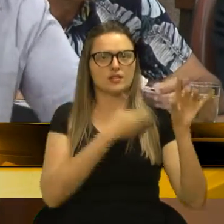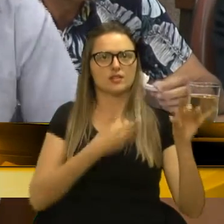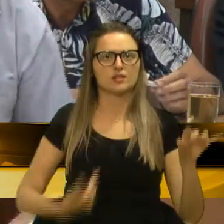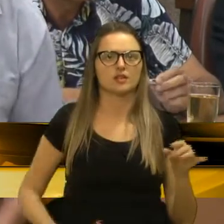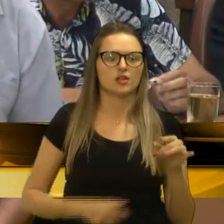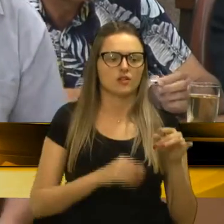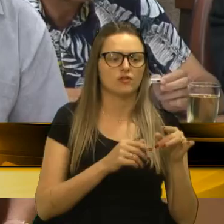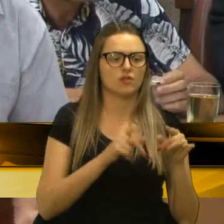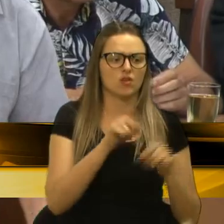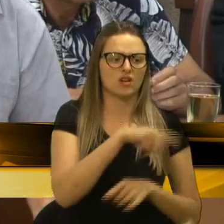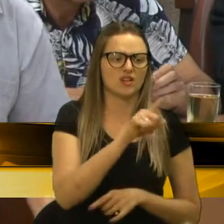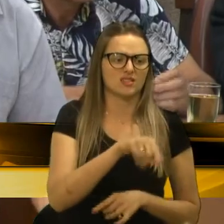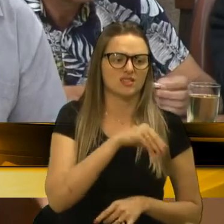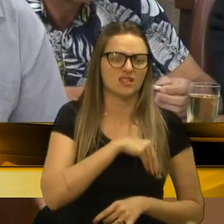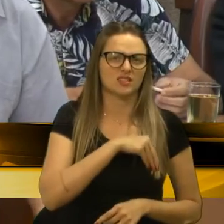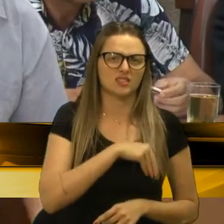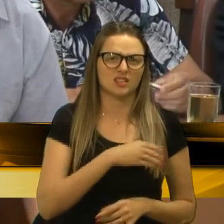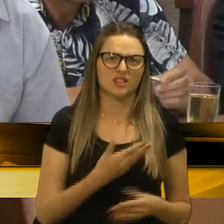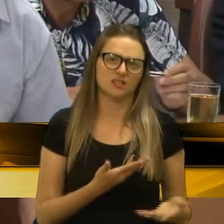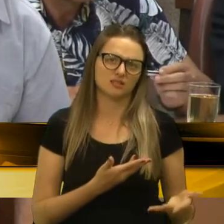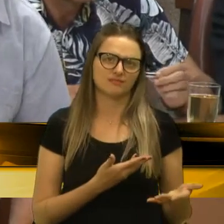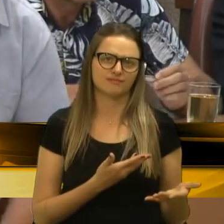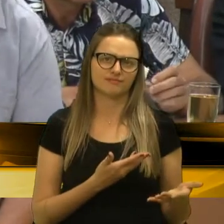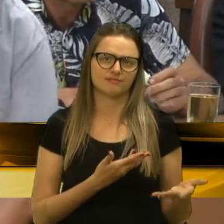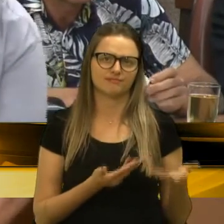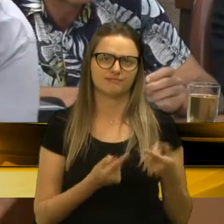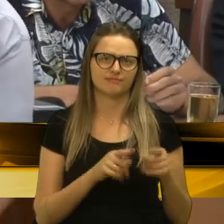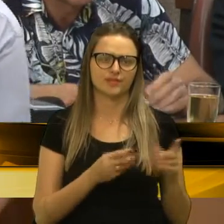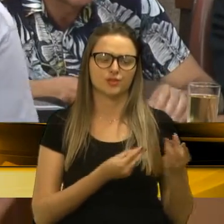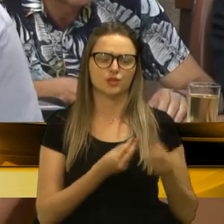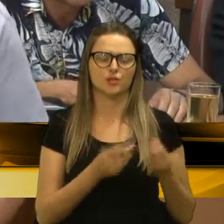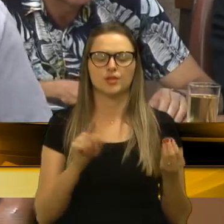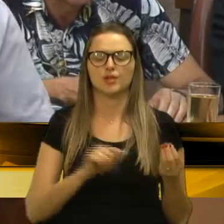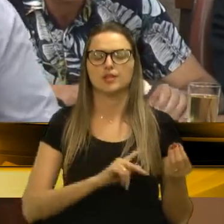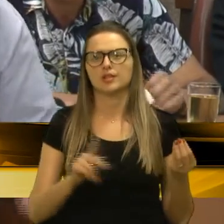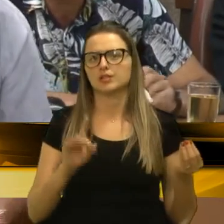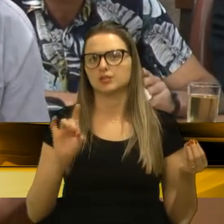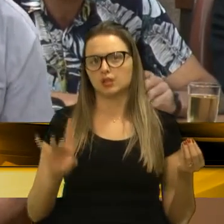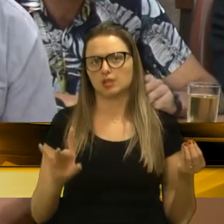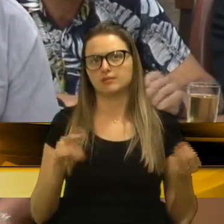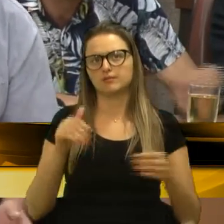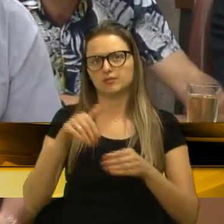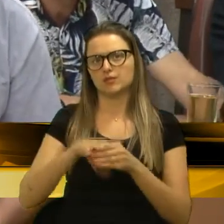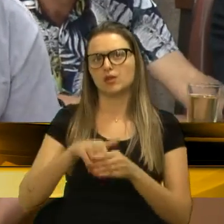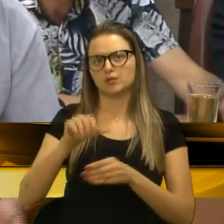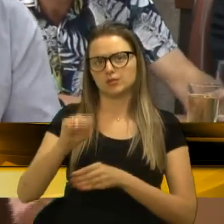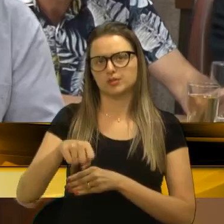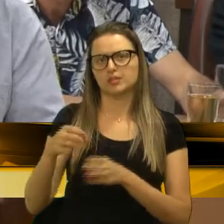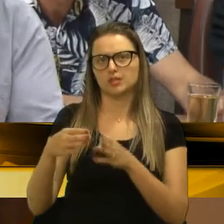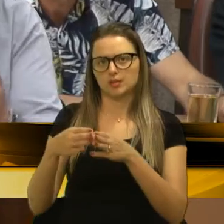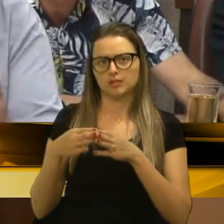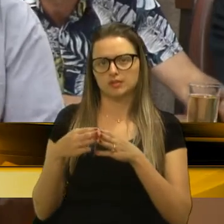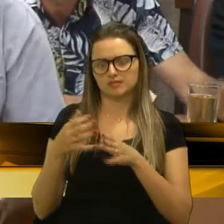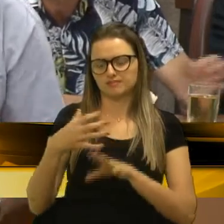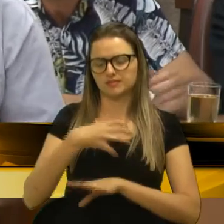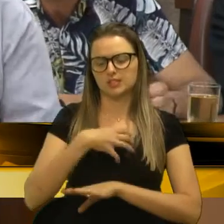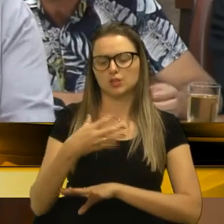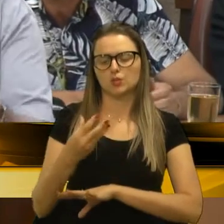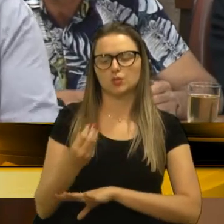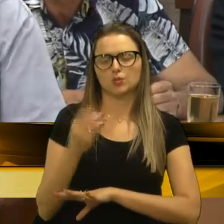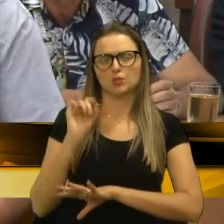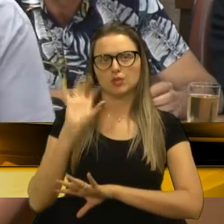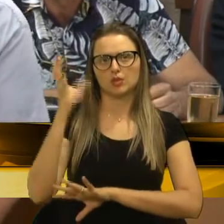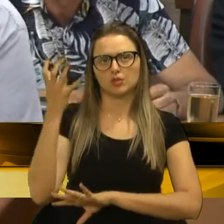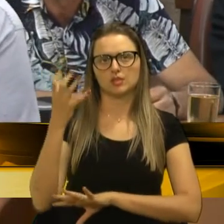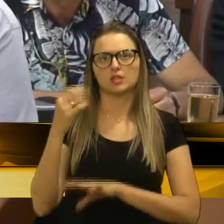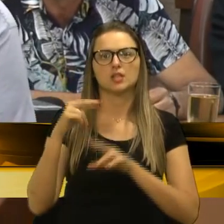cortar o salário. Ora, então, presidente, é isso. Então, quer dizer que votamos favorável e quero lamentar mais ou menos, porque, em